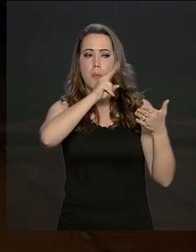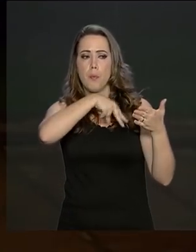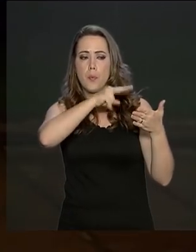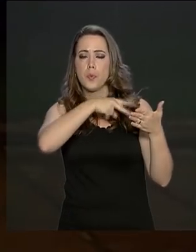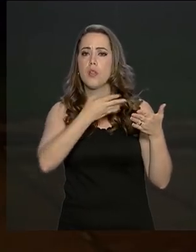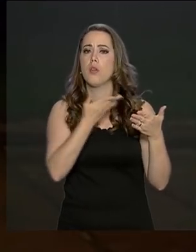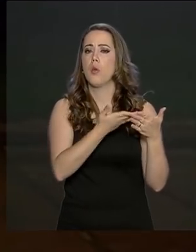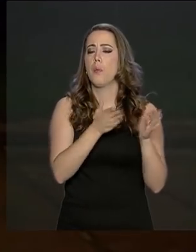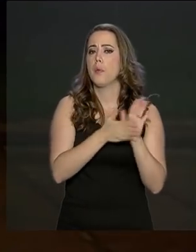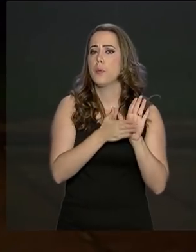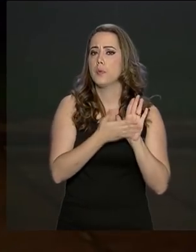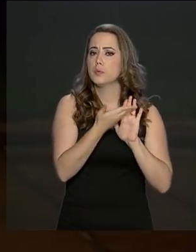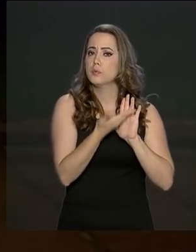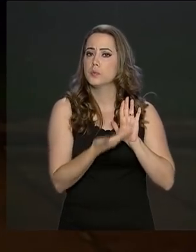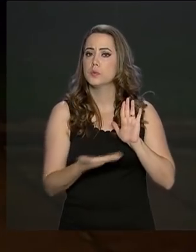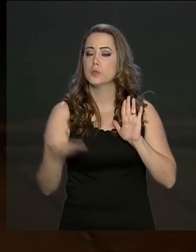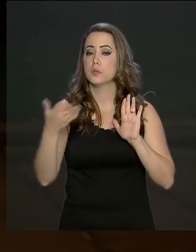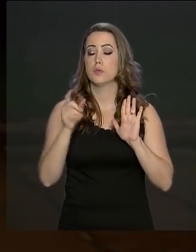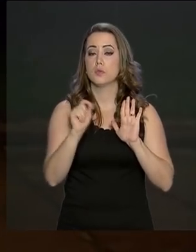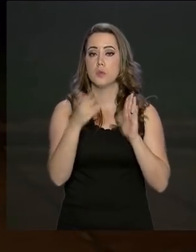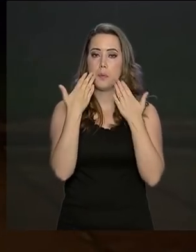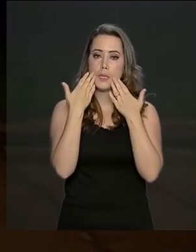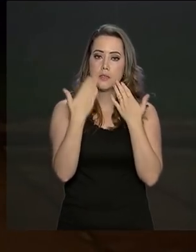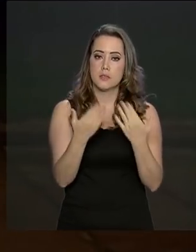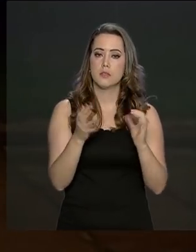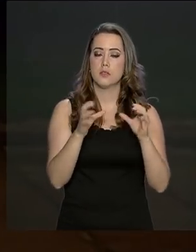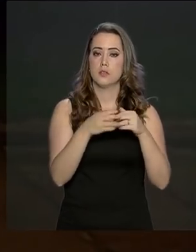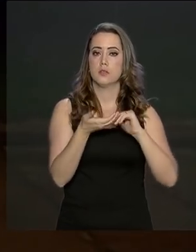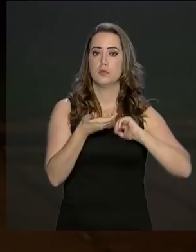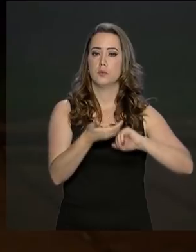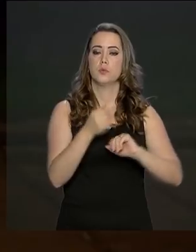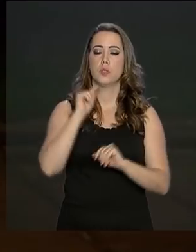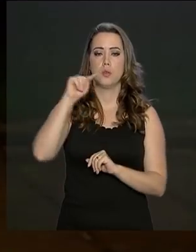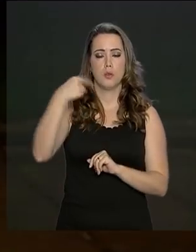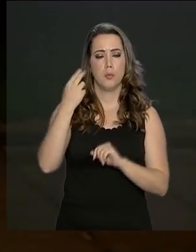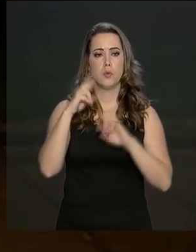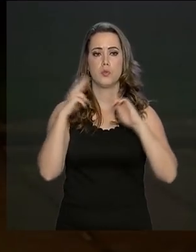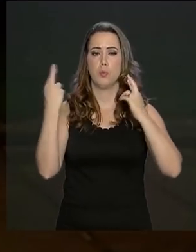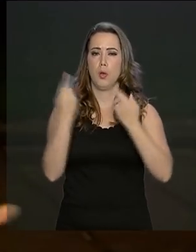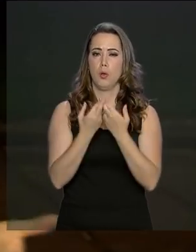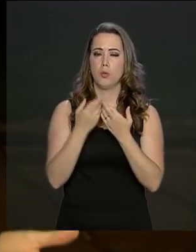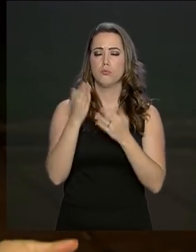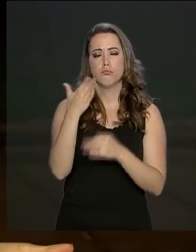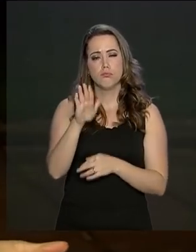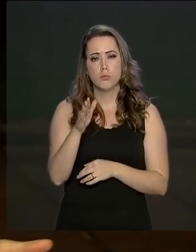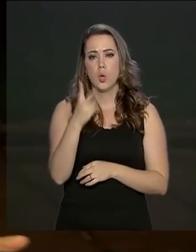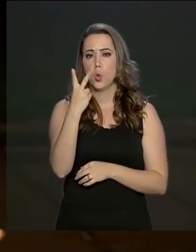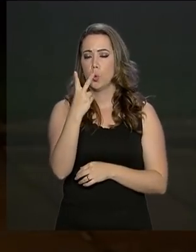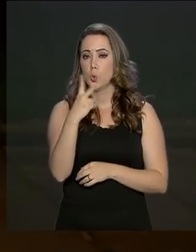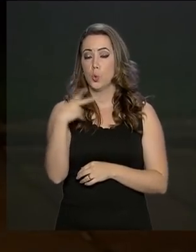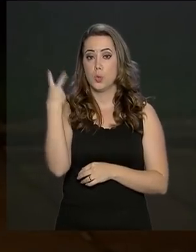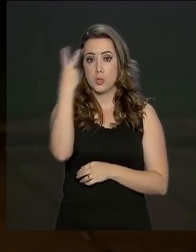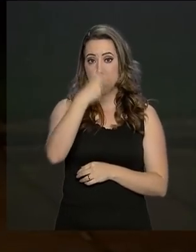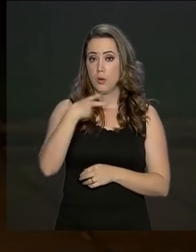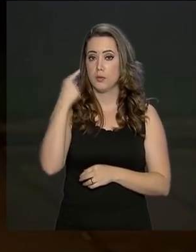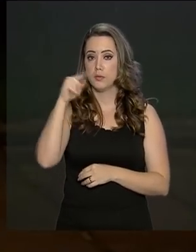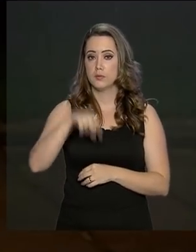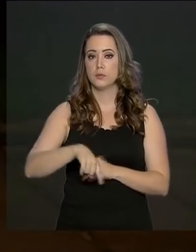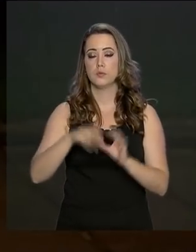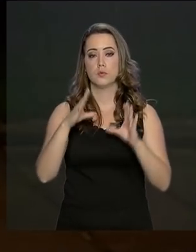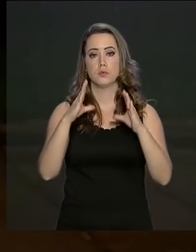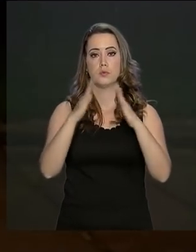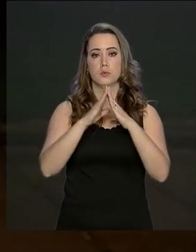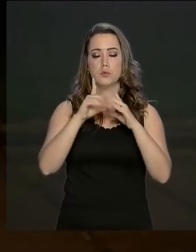proposta de reforma da Previdência será apresentado. Após uma reunião de aproximadamente duas horas aqui no Palácio da Alvorada,